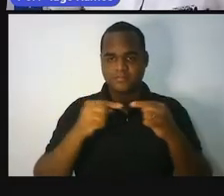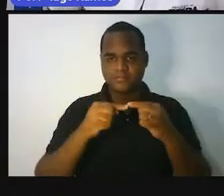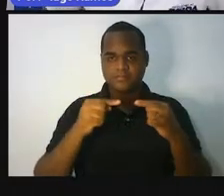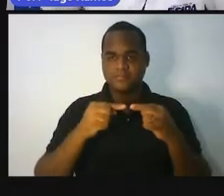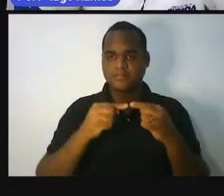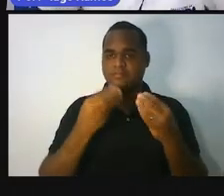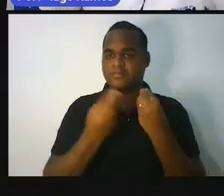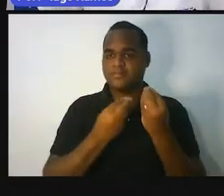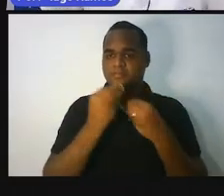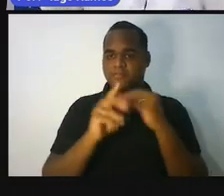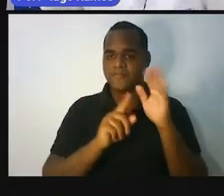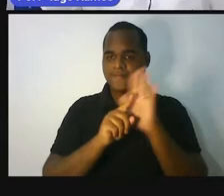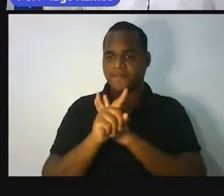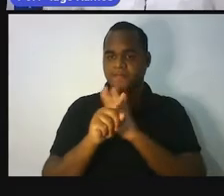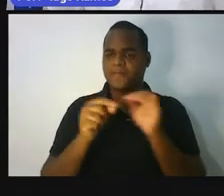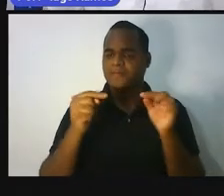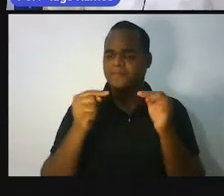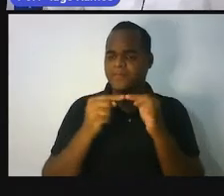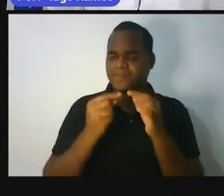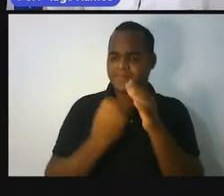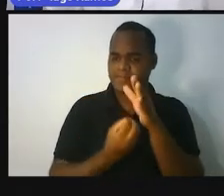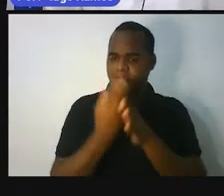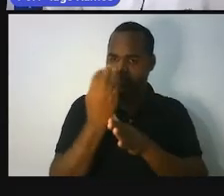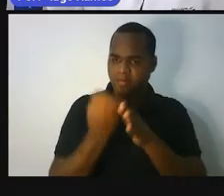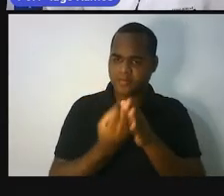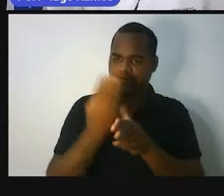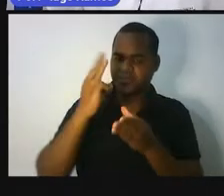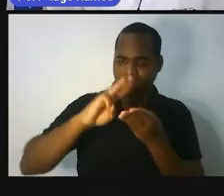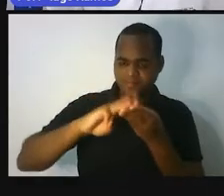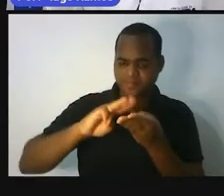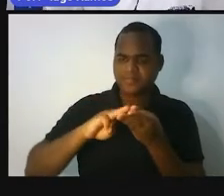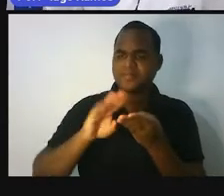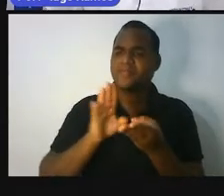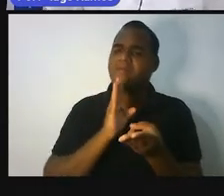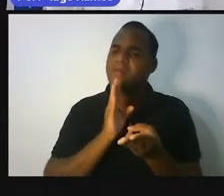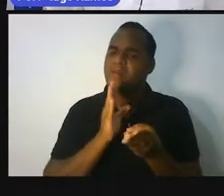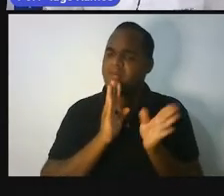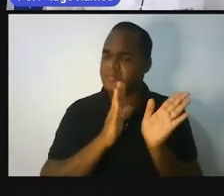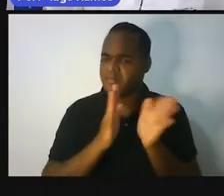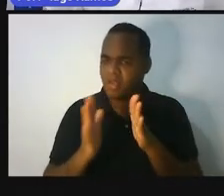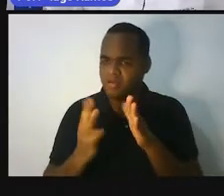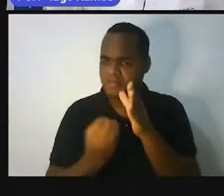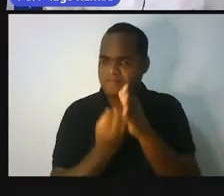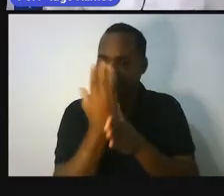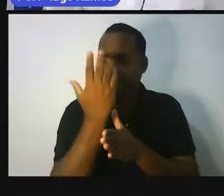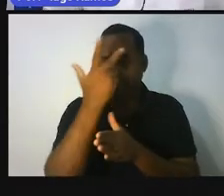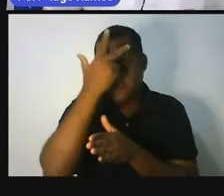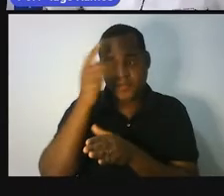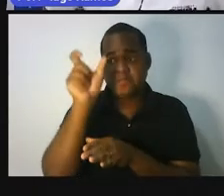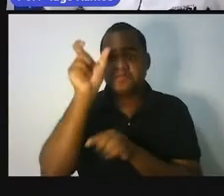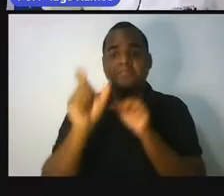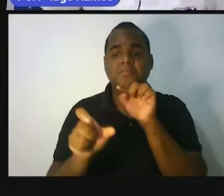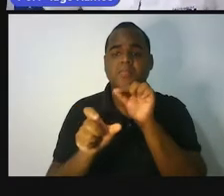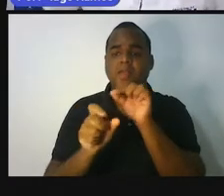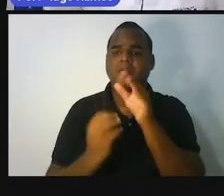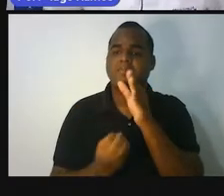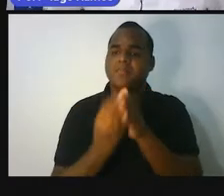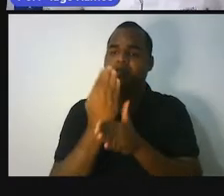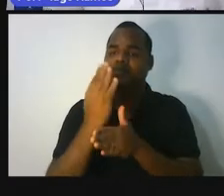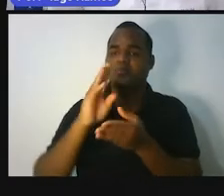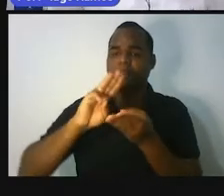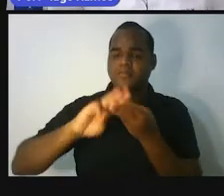perguntou quem foi que criou a matemática? Você já teve esse interesse de saber quem